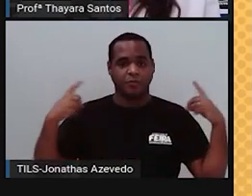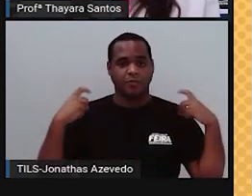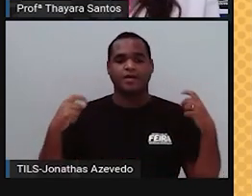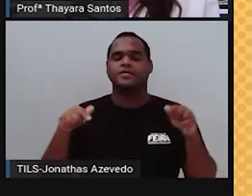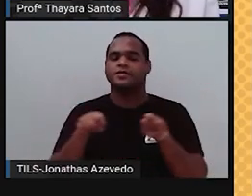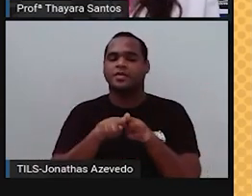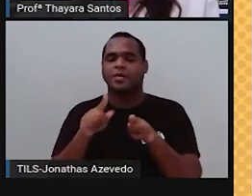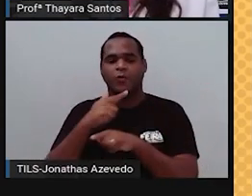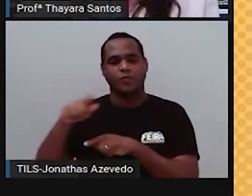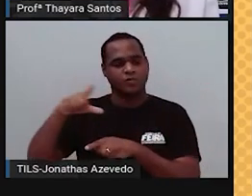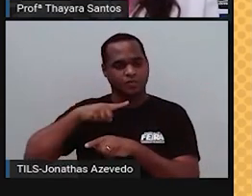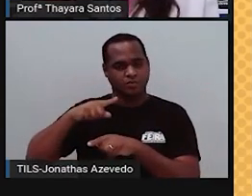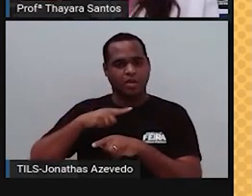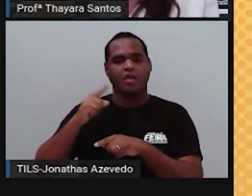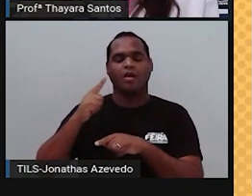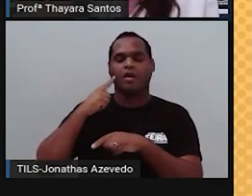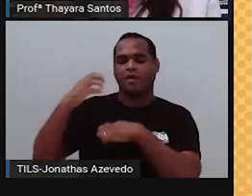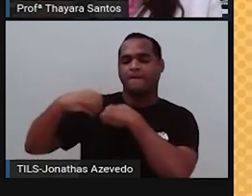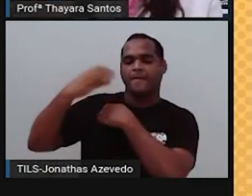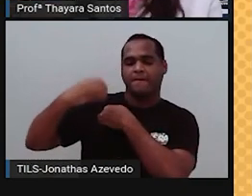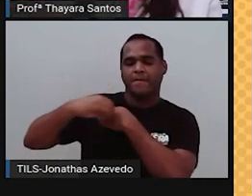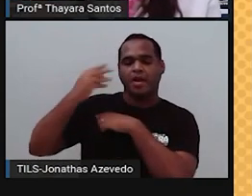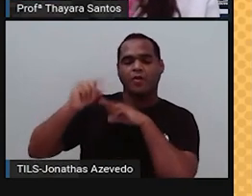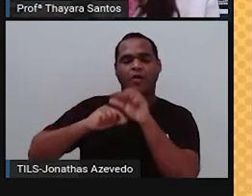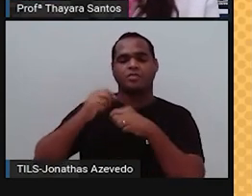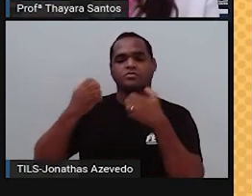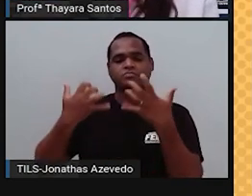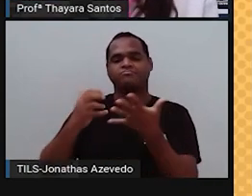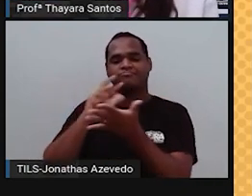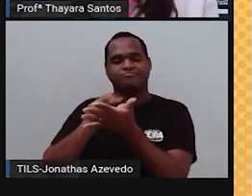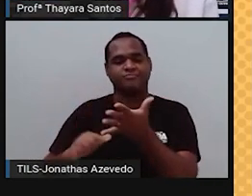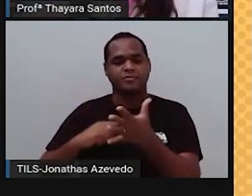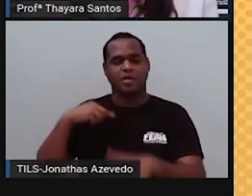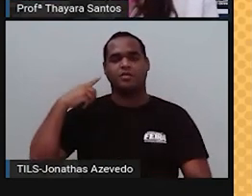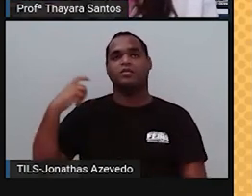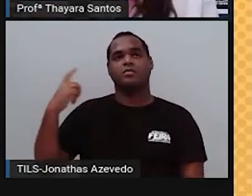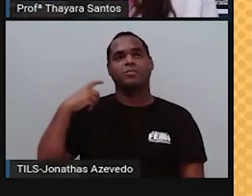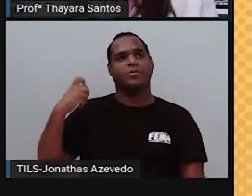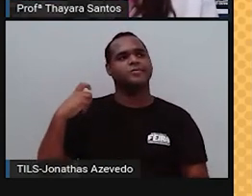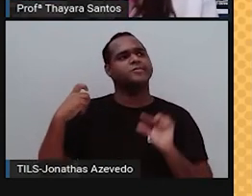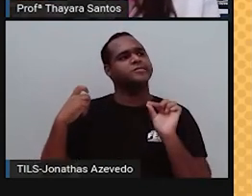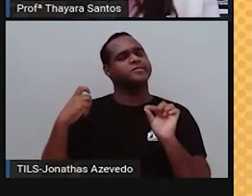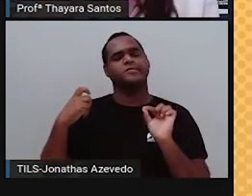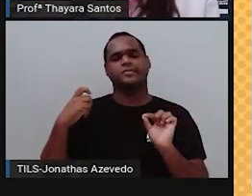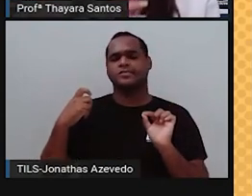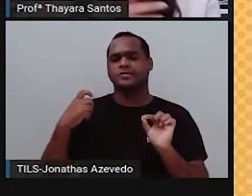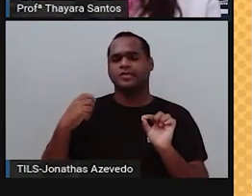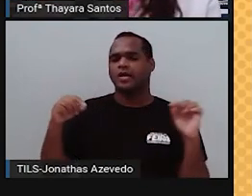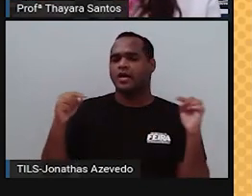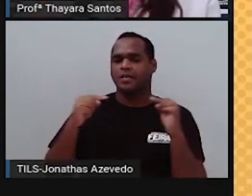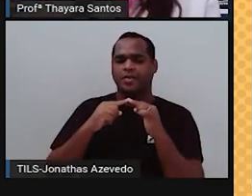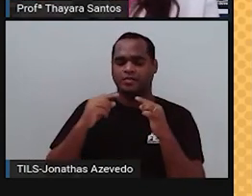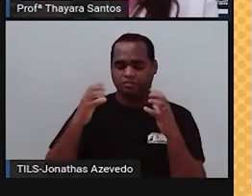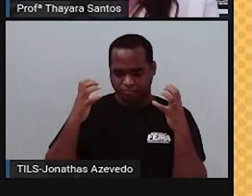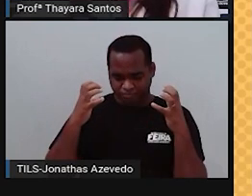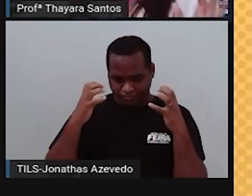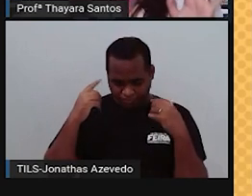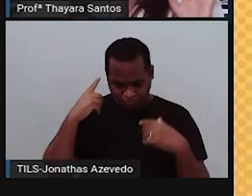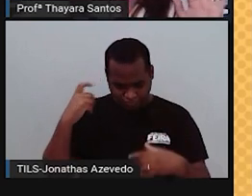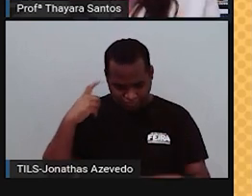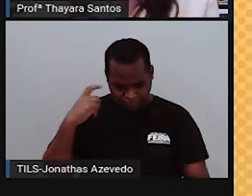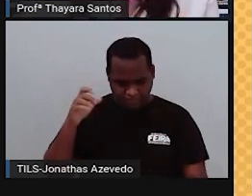nesse último caso, quando eles percebem o estímulo de som, a gente chama ele também de fonorreceptores.